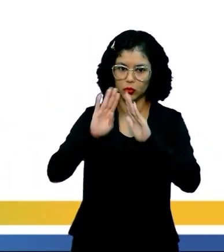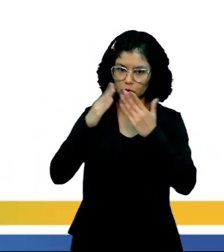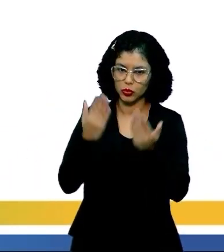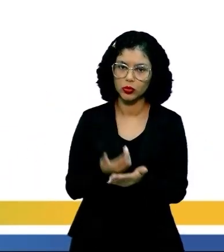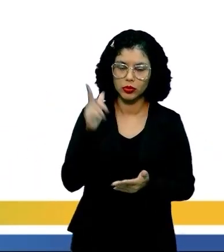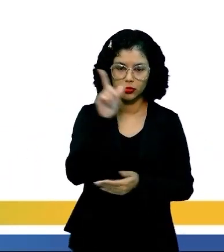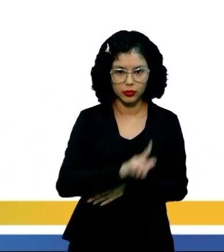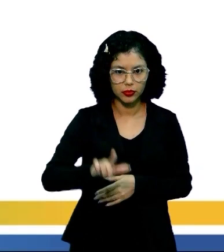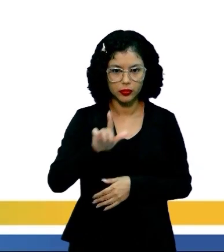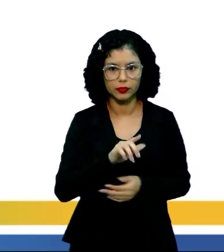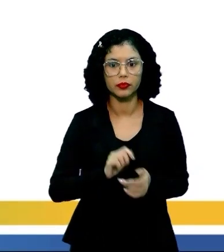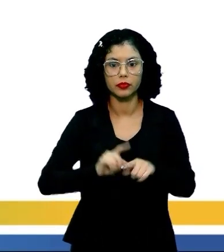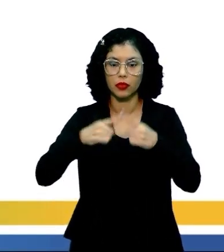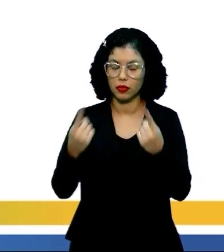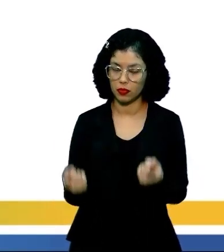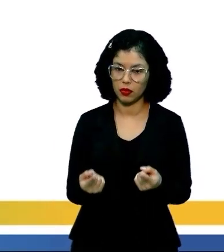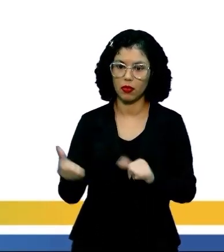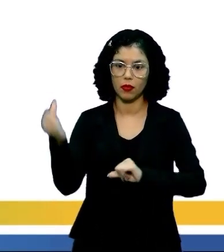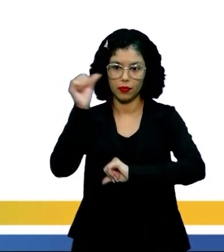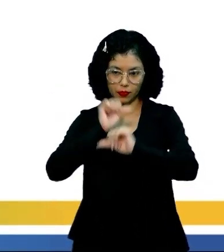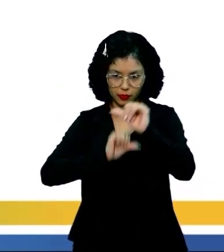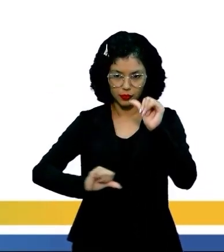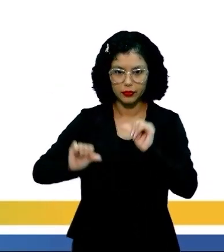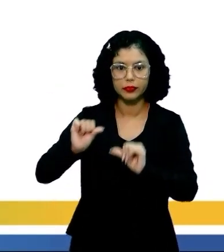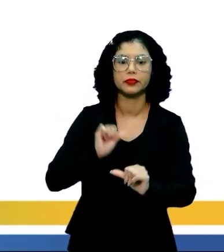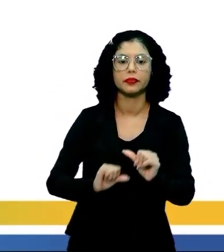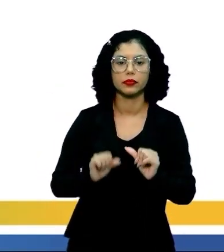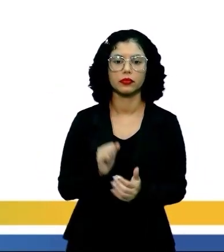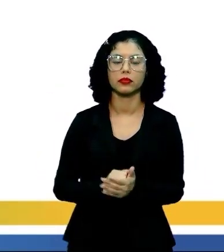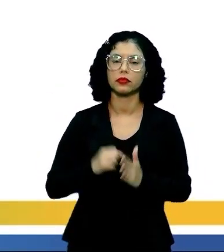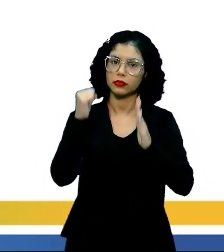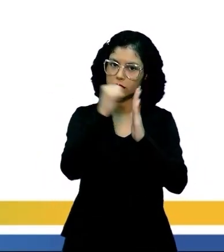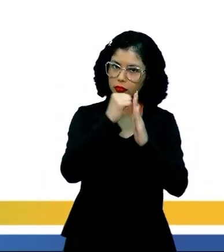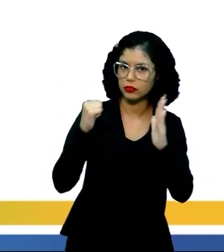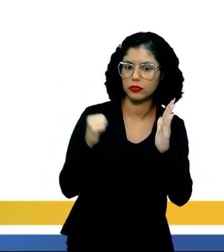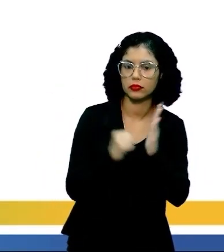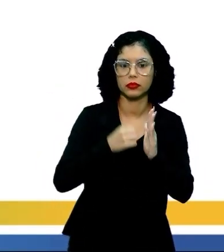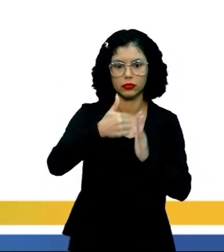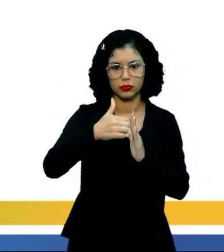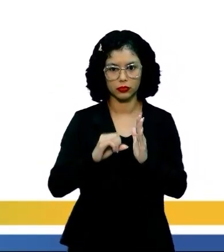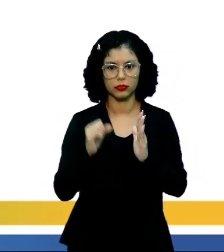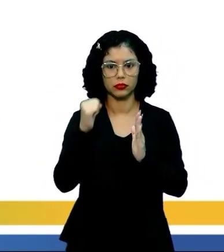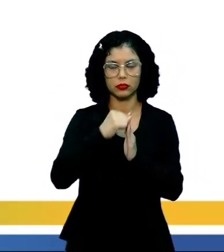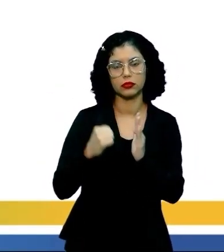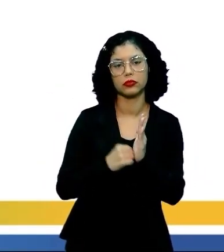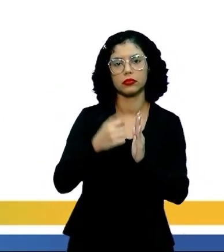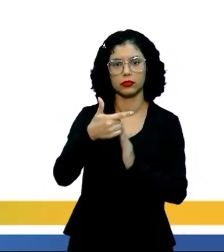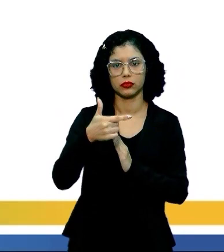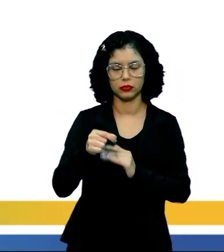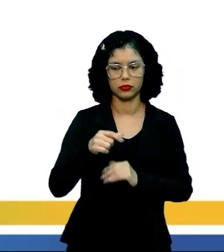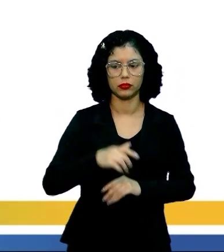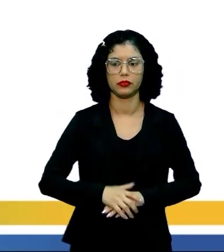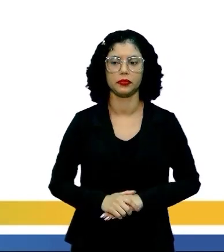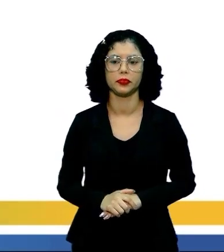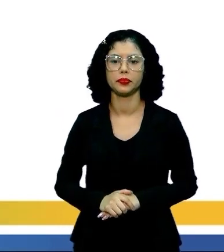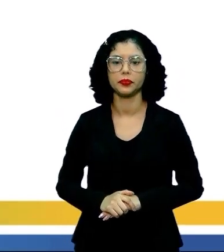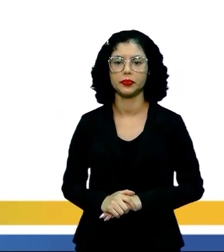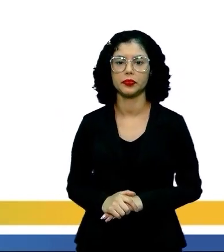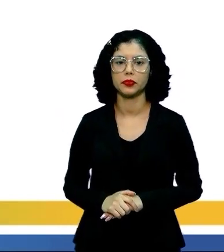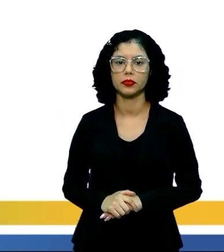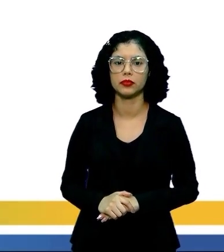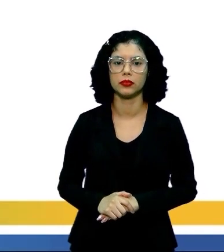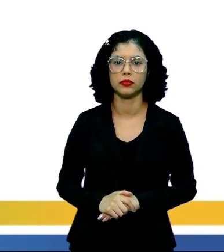escola literária, mas um núcleo de transição entre as convicções do século XIX e as do século XX.